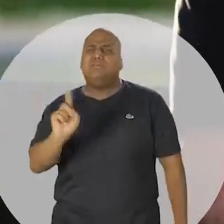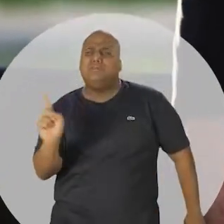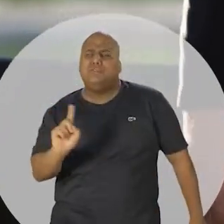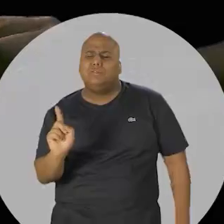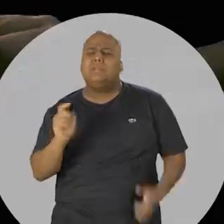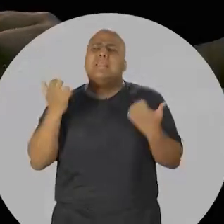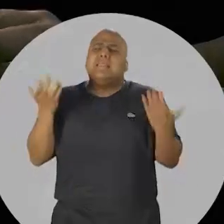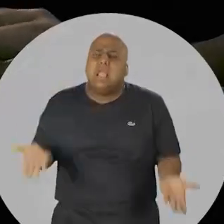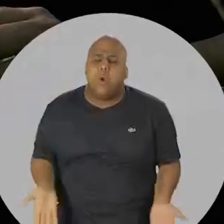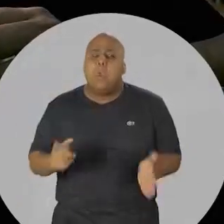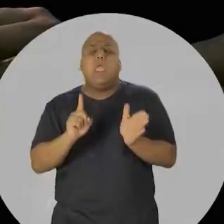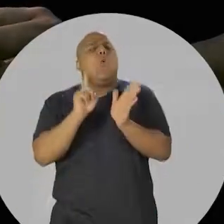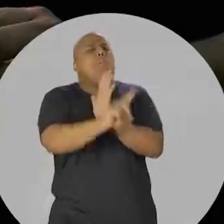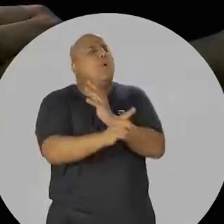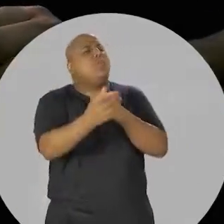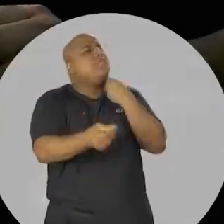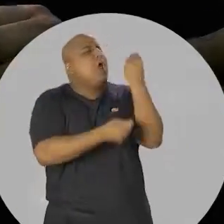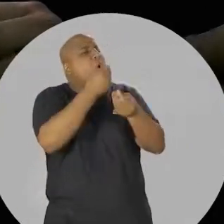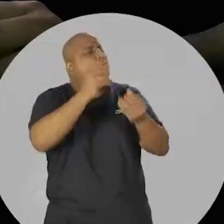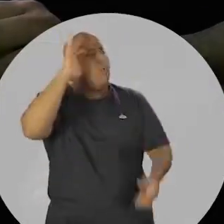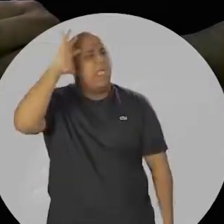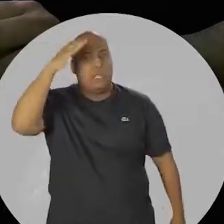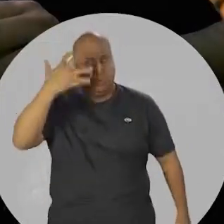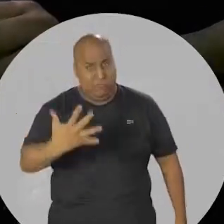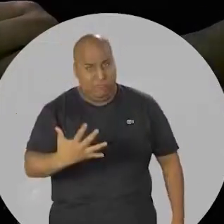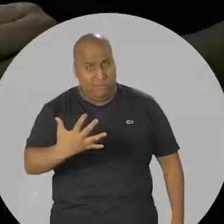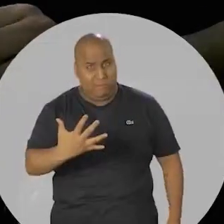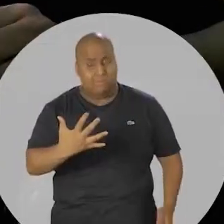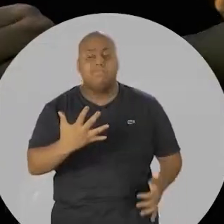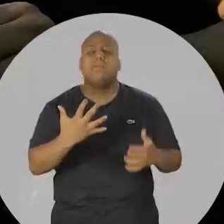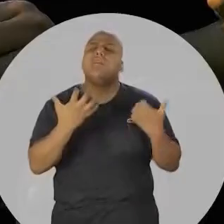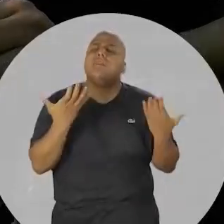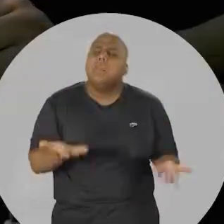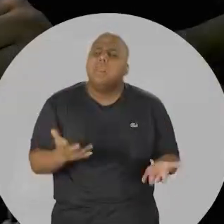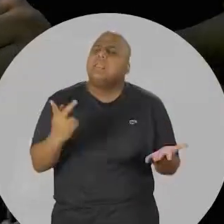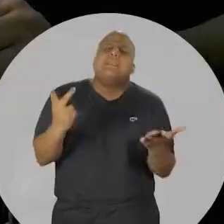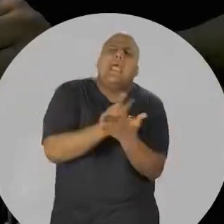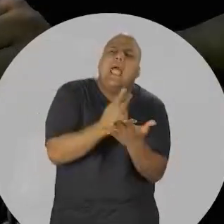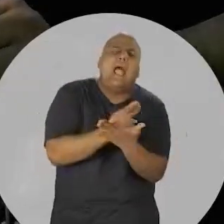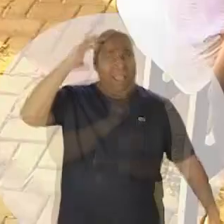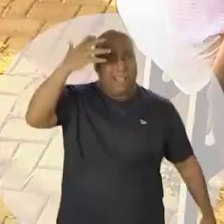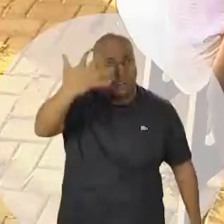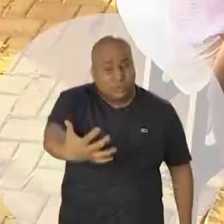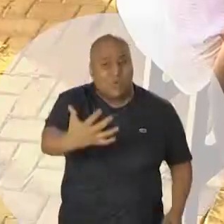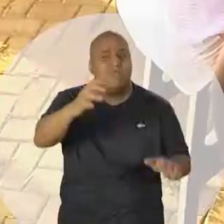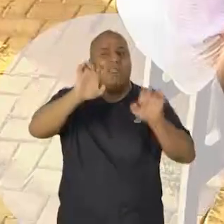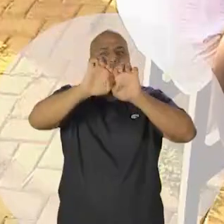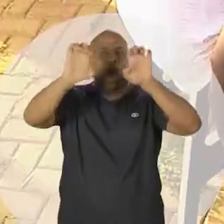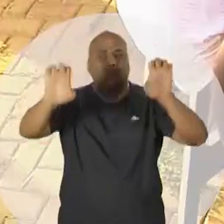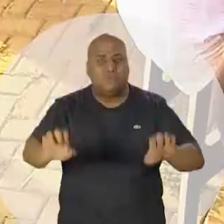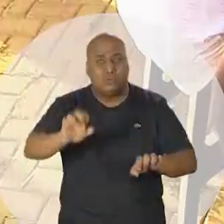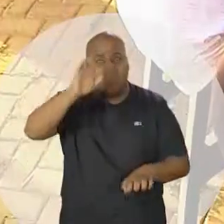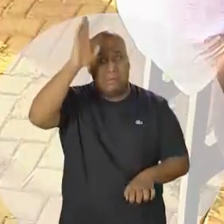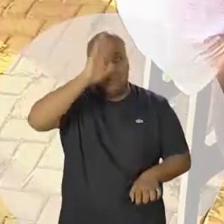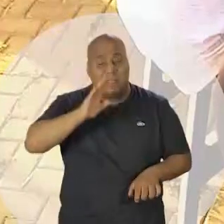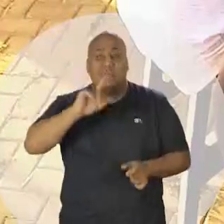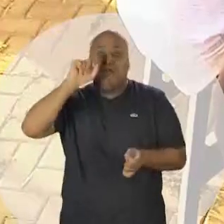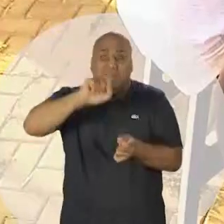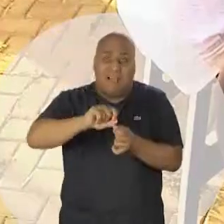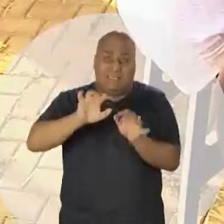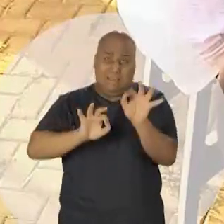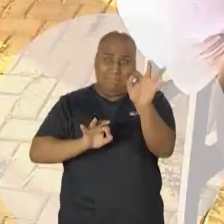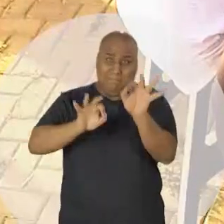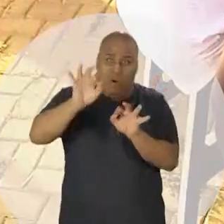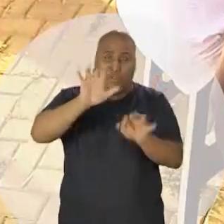cidadania. Aí a minha pergunta é, como você vê isso e o que está errado? O grande objetivo estratégico de um projeto